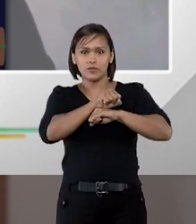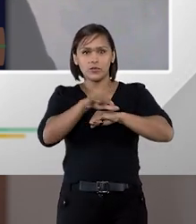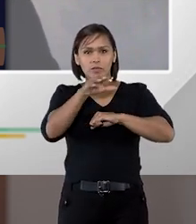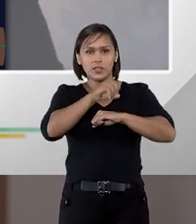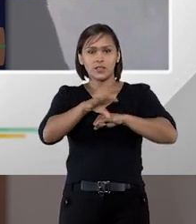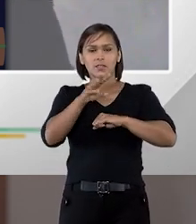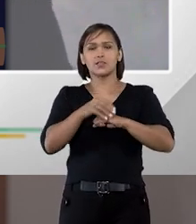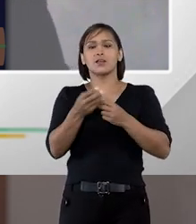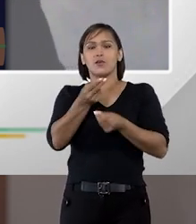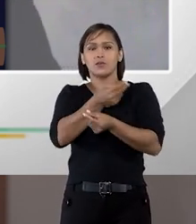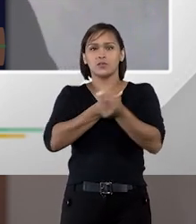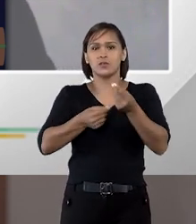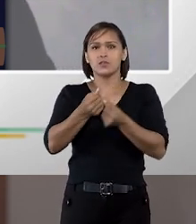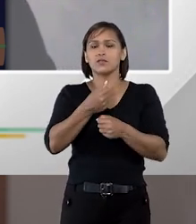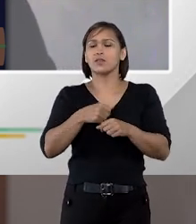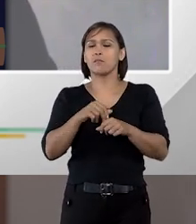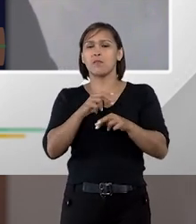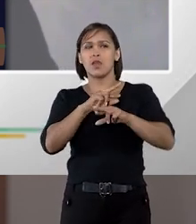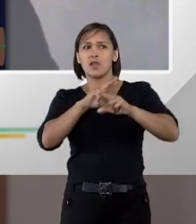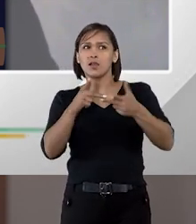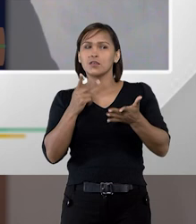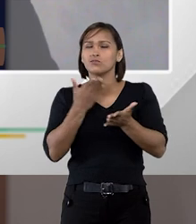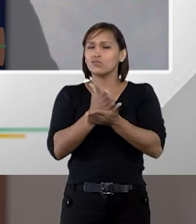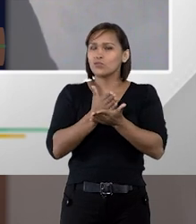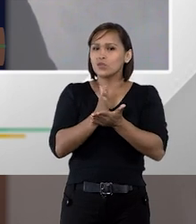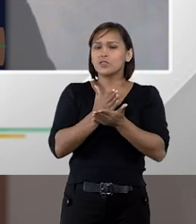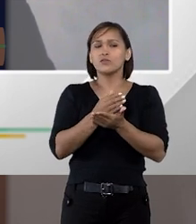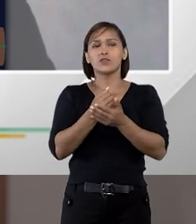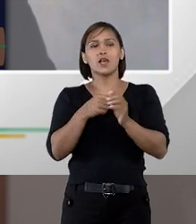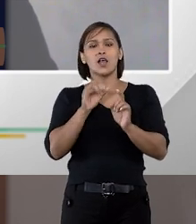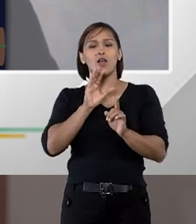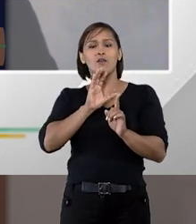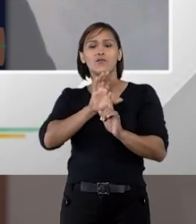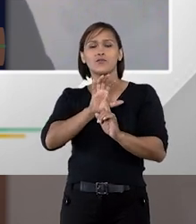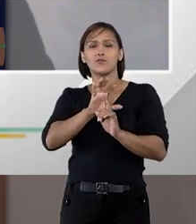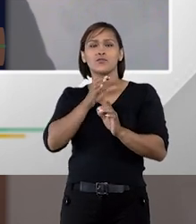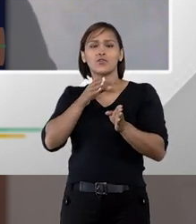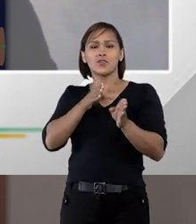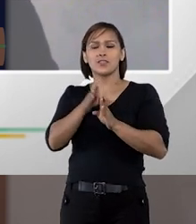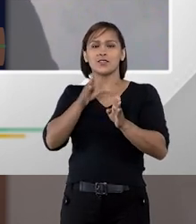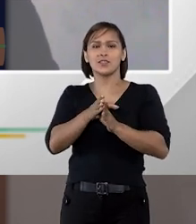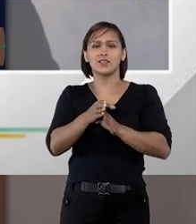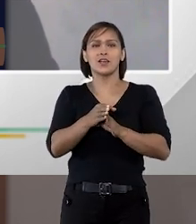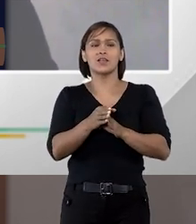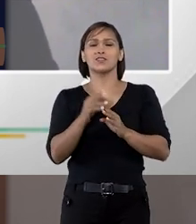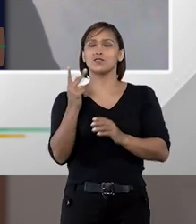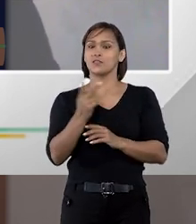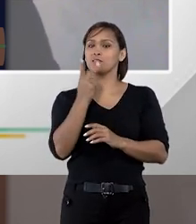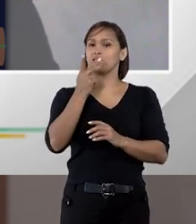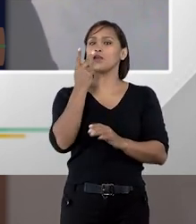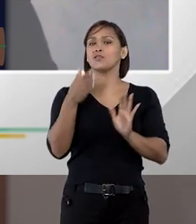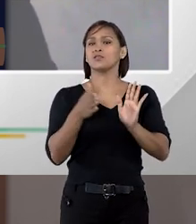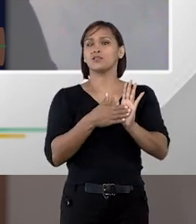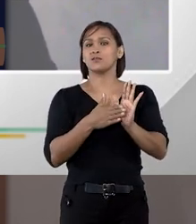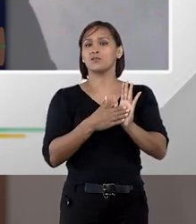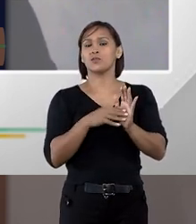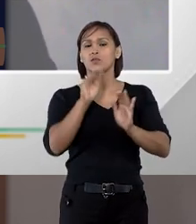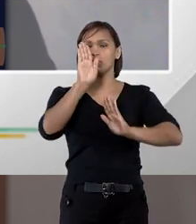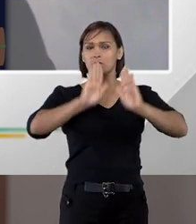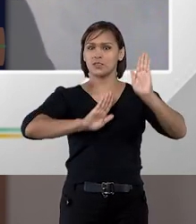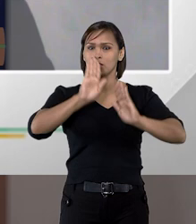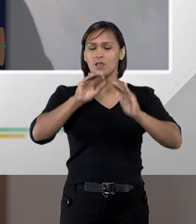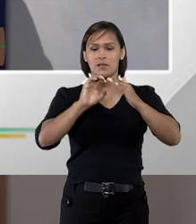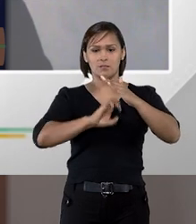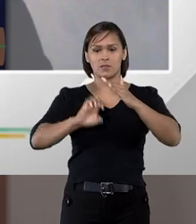divulgação do orçamento muitas vezes acabava influenciando os valores das propostas dos licitantes